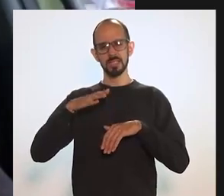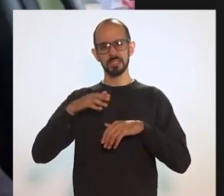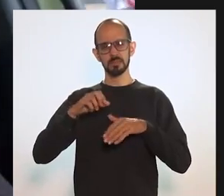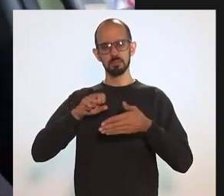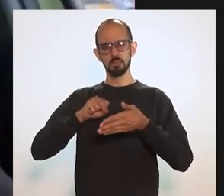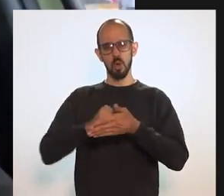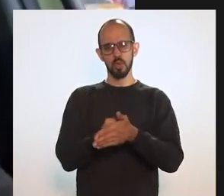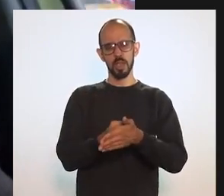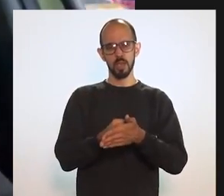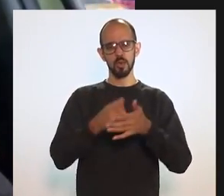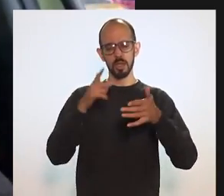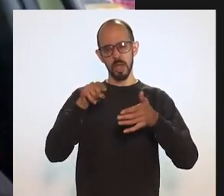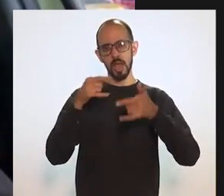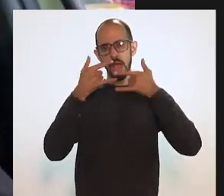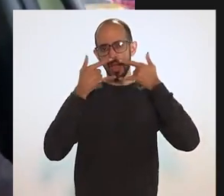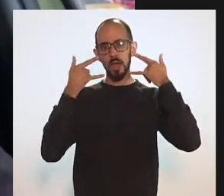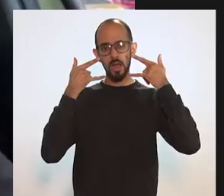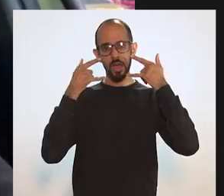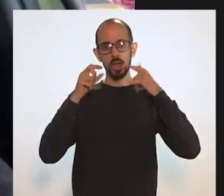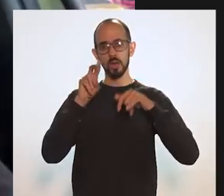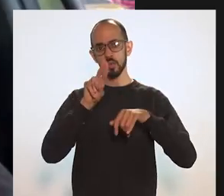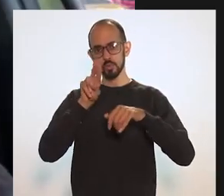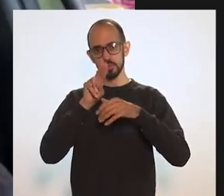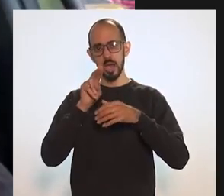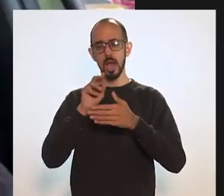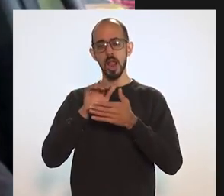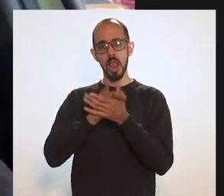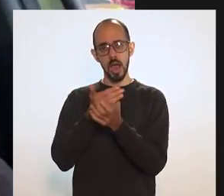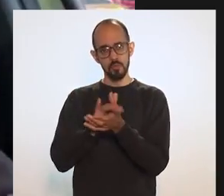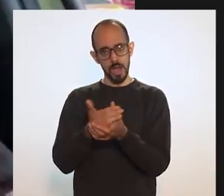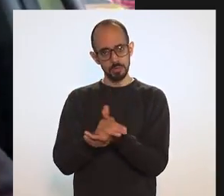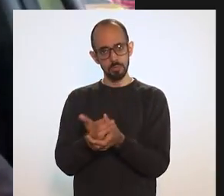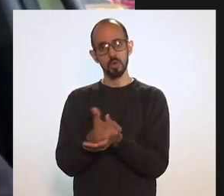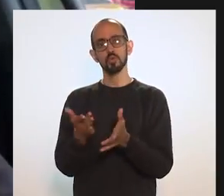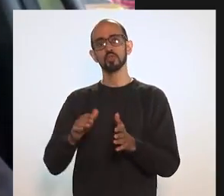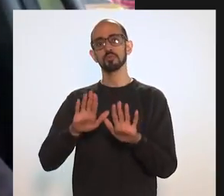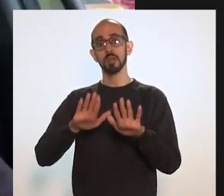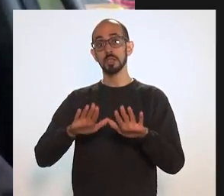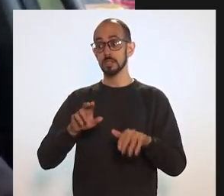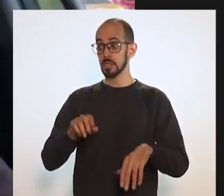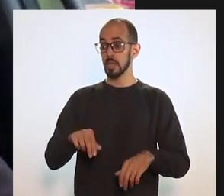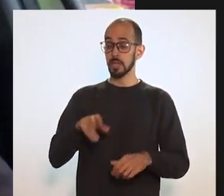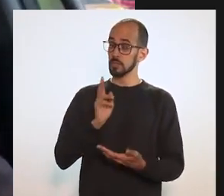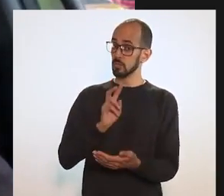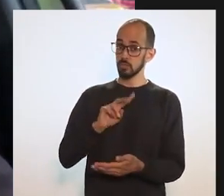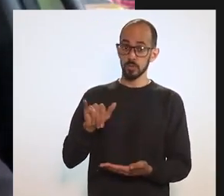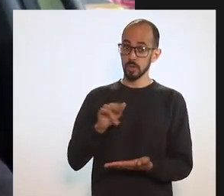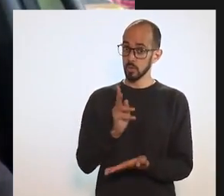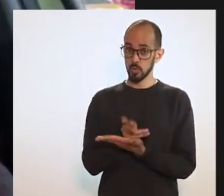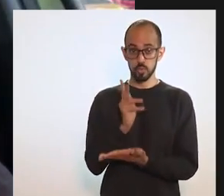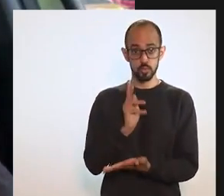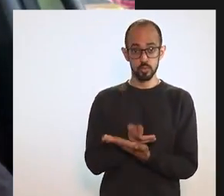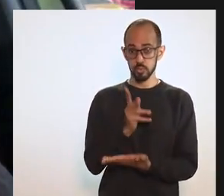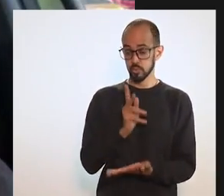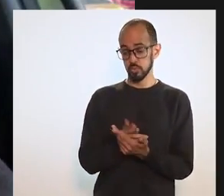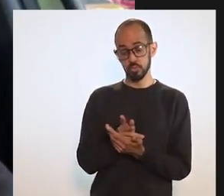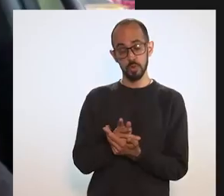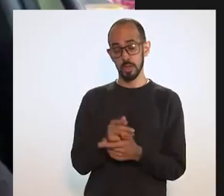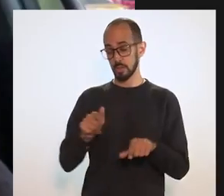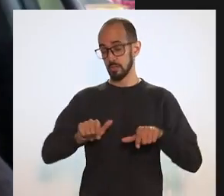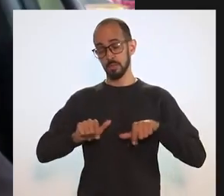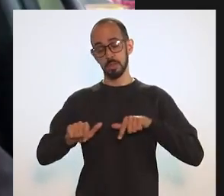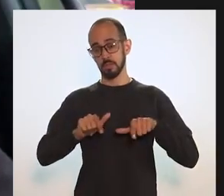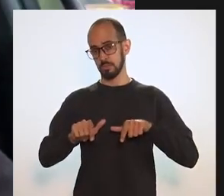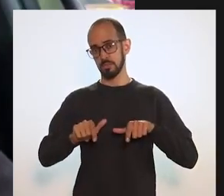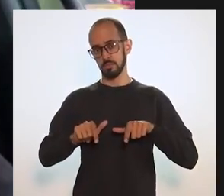a barreira, seja pela máscara, pela lavagem das mãos, mas essas pessoas vão continuar com alguma atividade econômica enquanto a